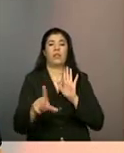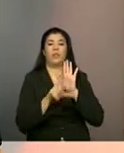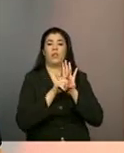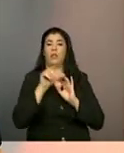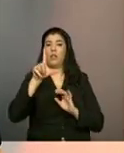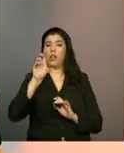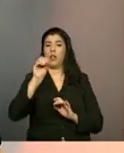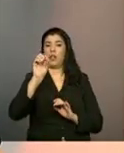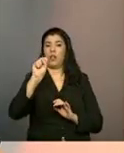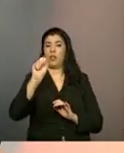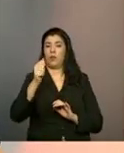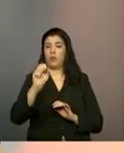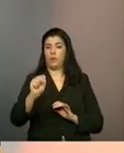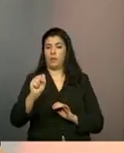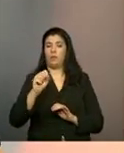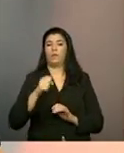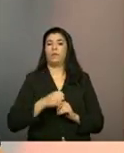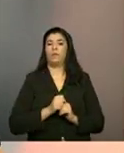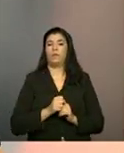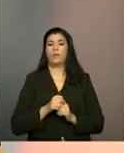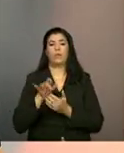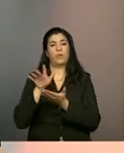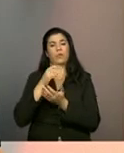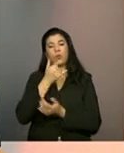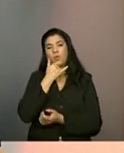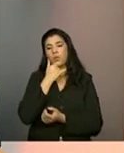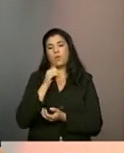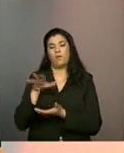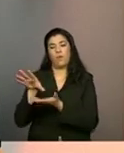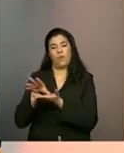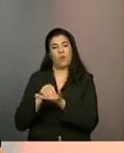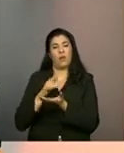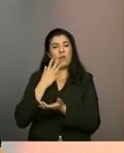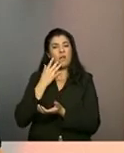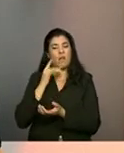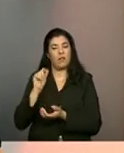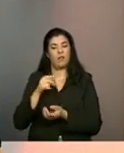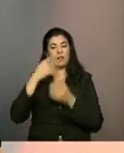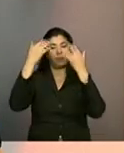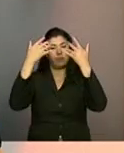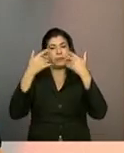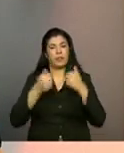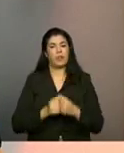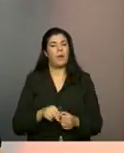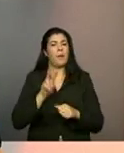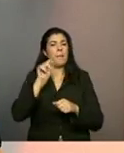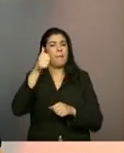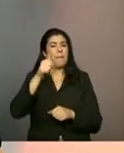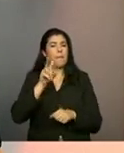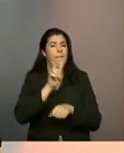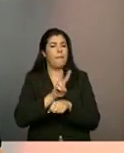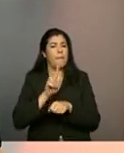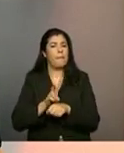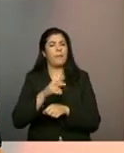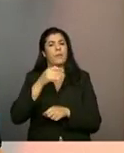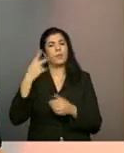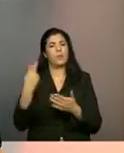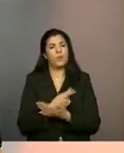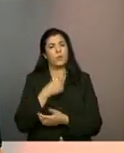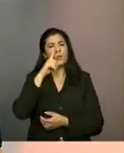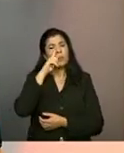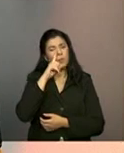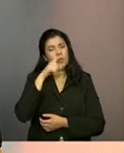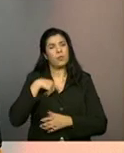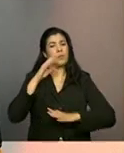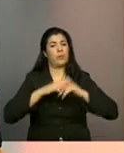Então, vou fazer uma cola aqui, que é prevenir situações de vulnerabilidade, risco social, por meio de